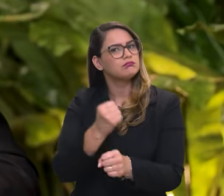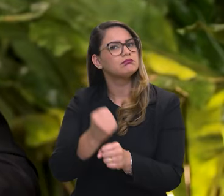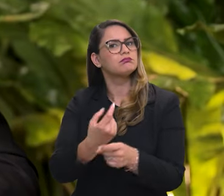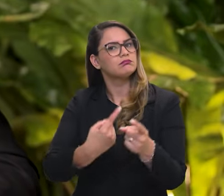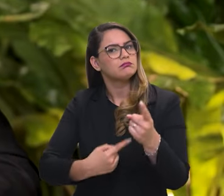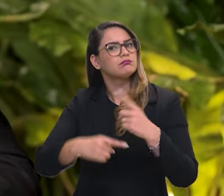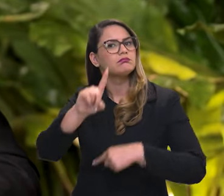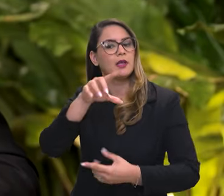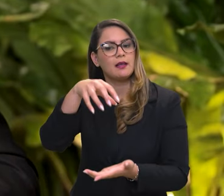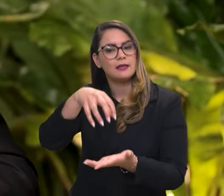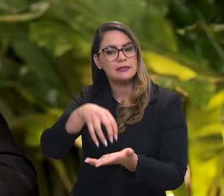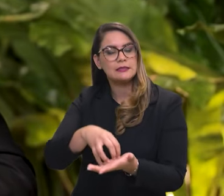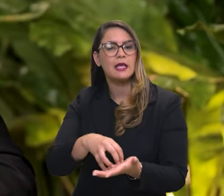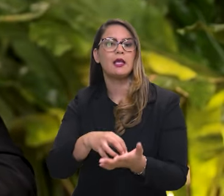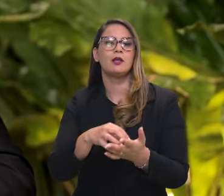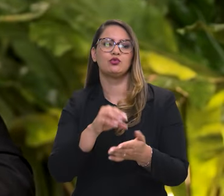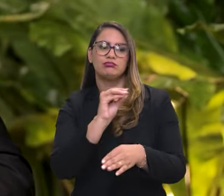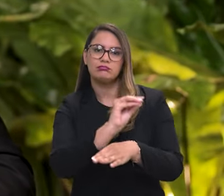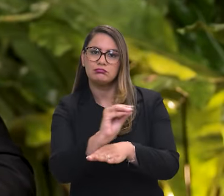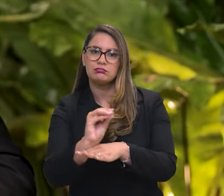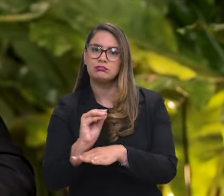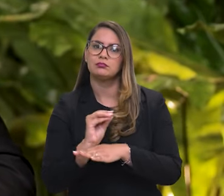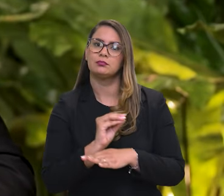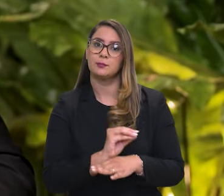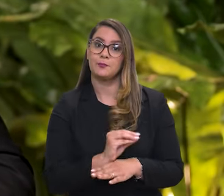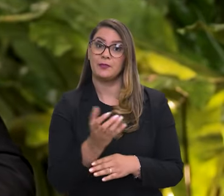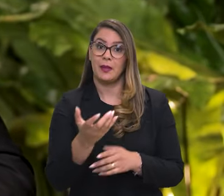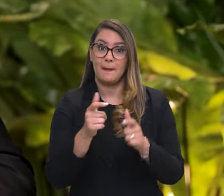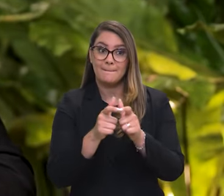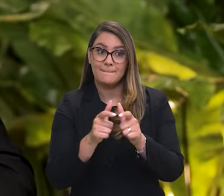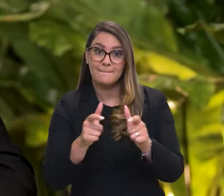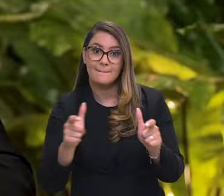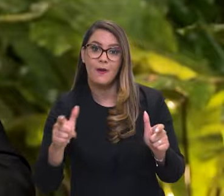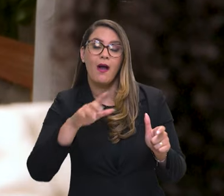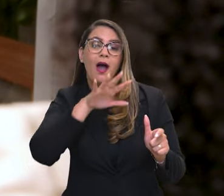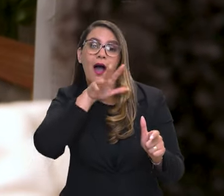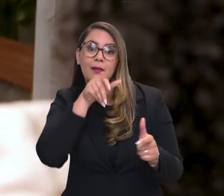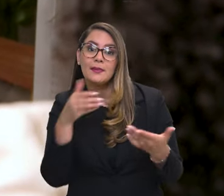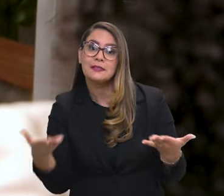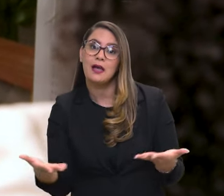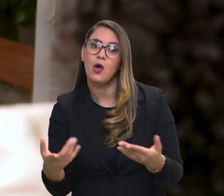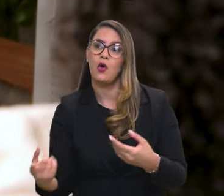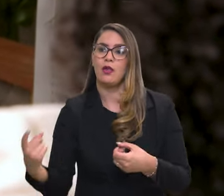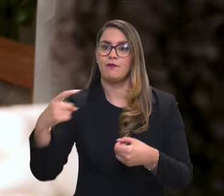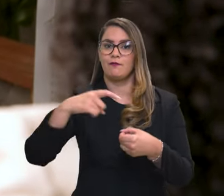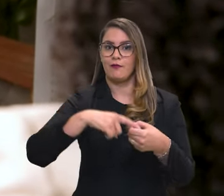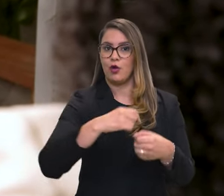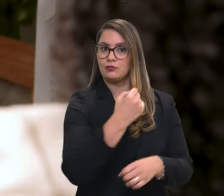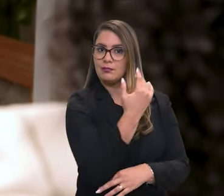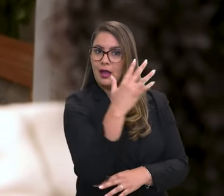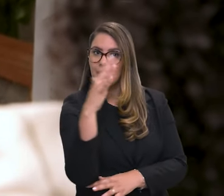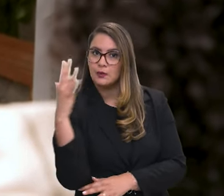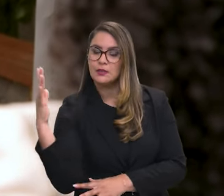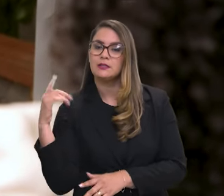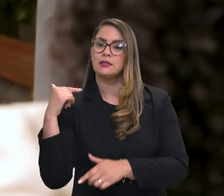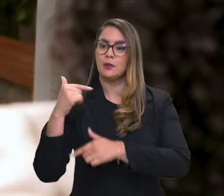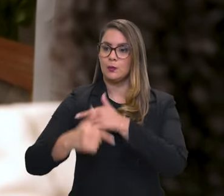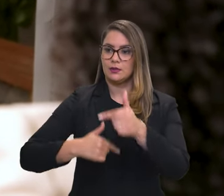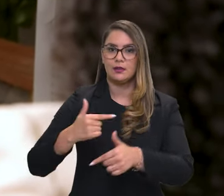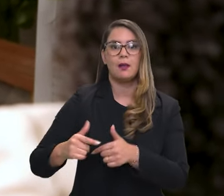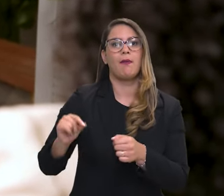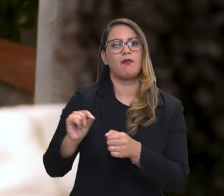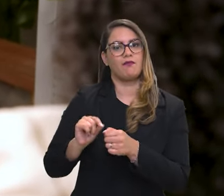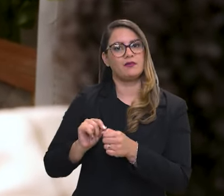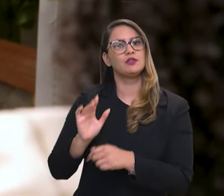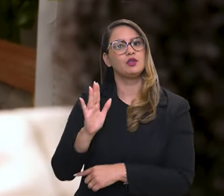Nós queremos que os nossos setas sejam centros de reabilitação. A gente quer que a maior parte desses animais volte para a natureza. Então, é um